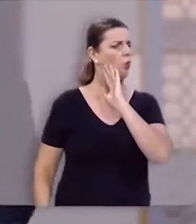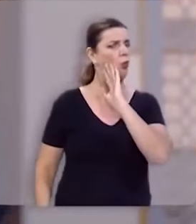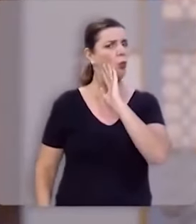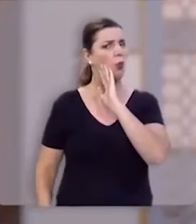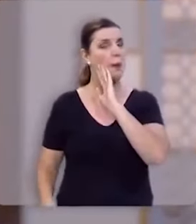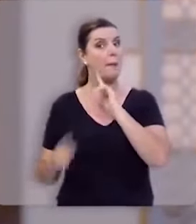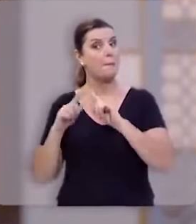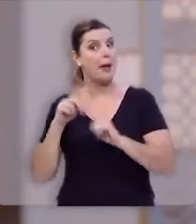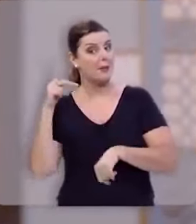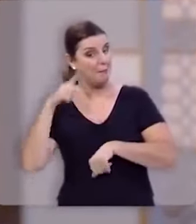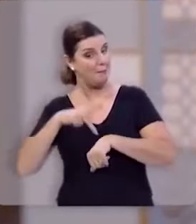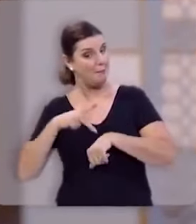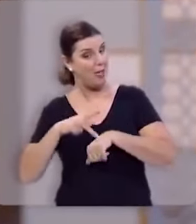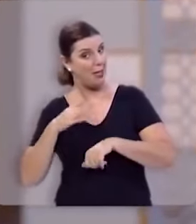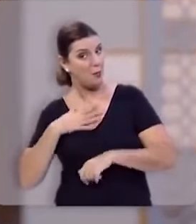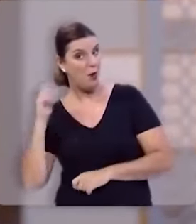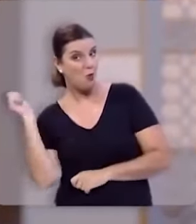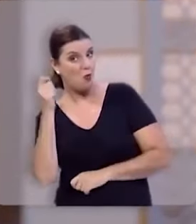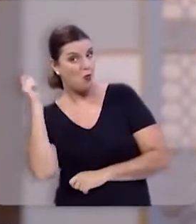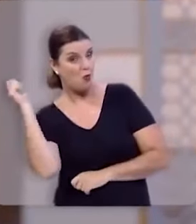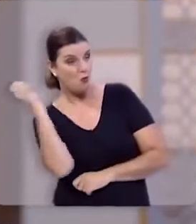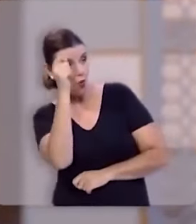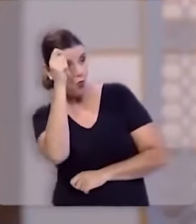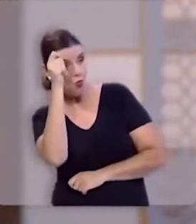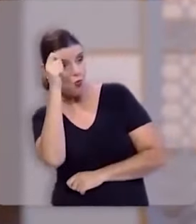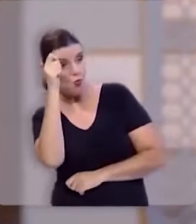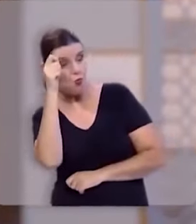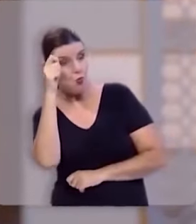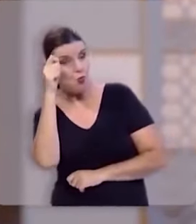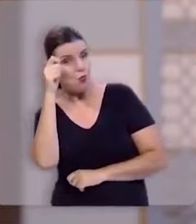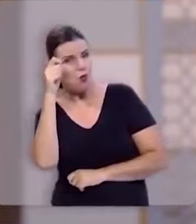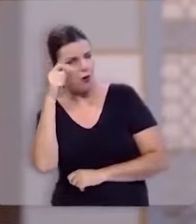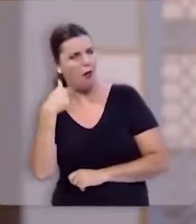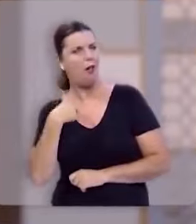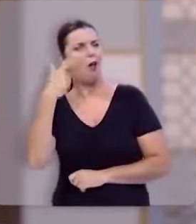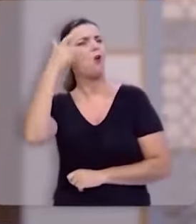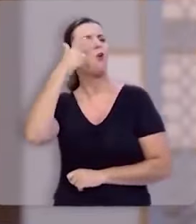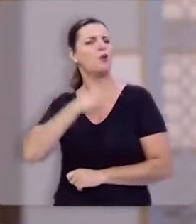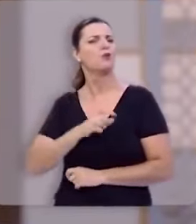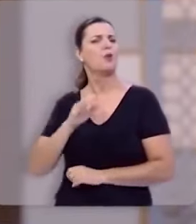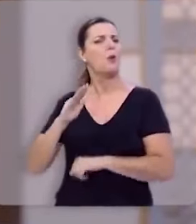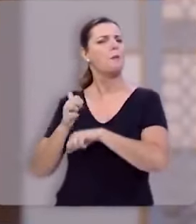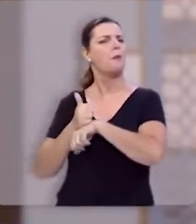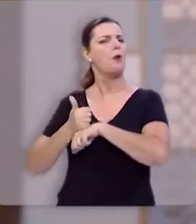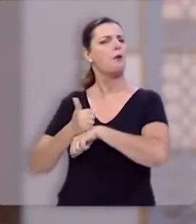mas com esta pedra e com a minha funda eu sou um doutor